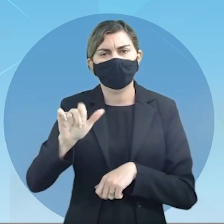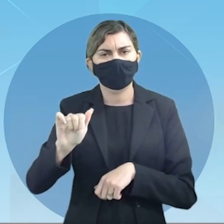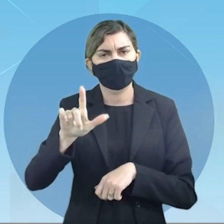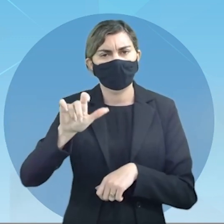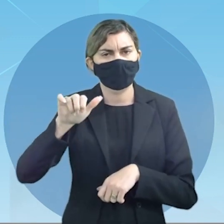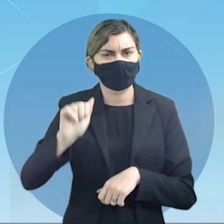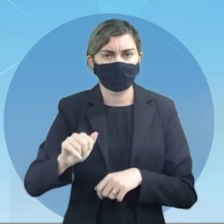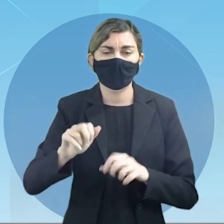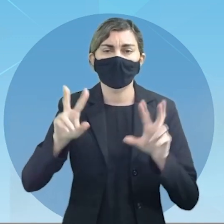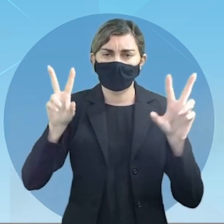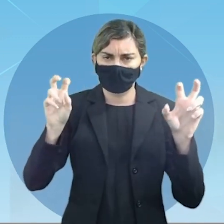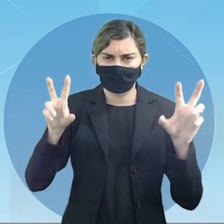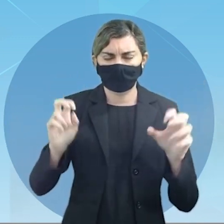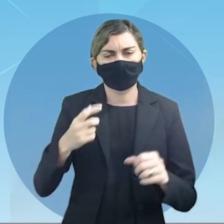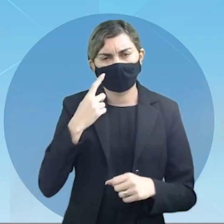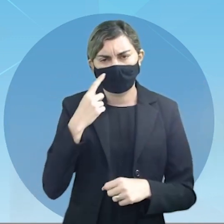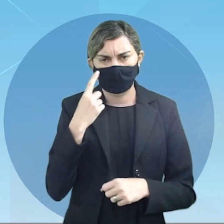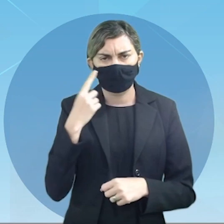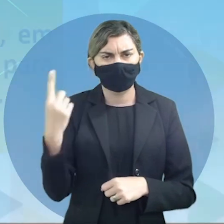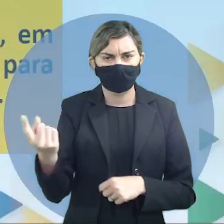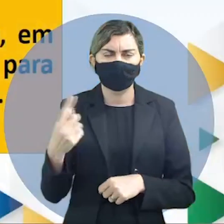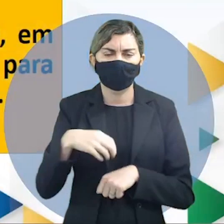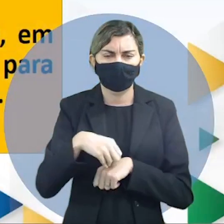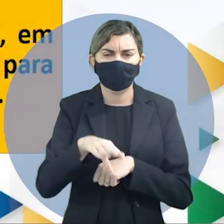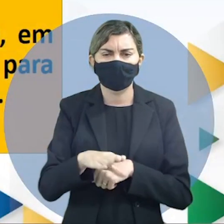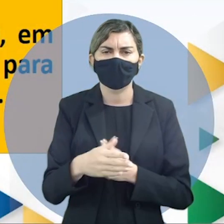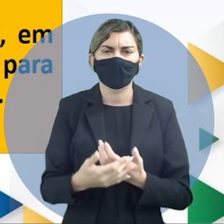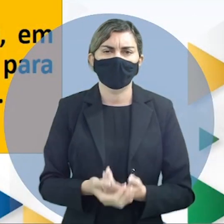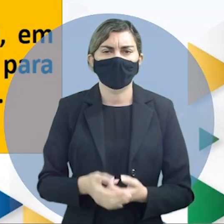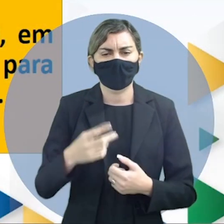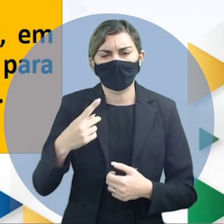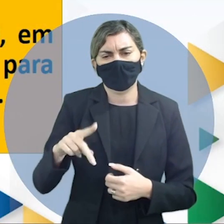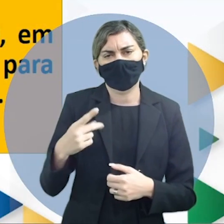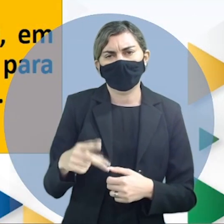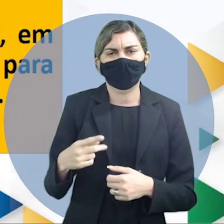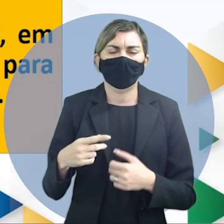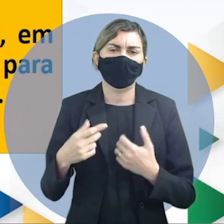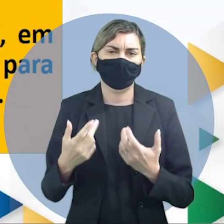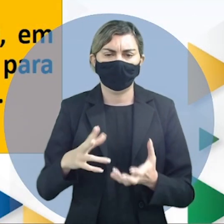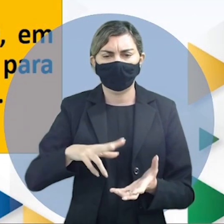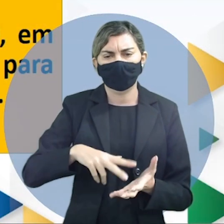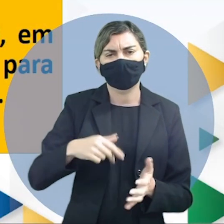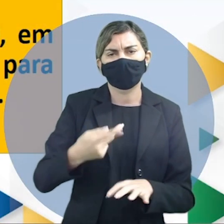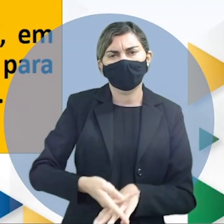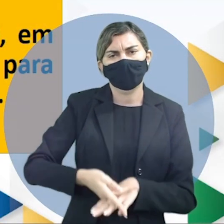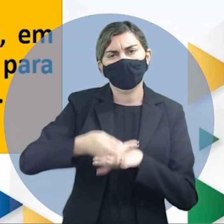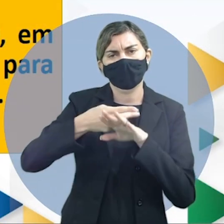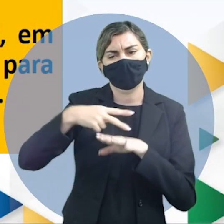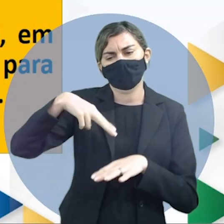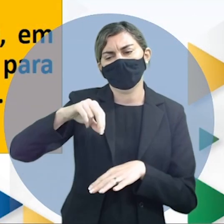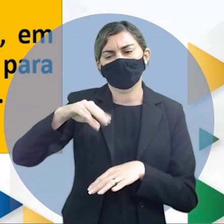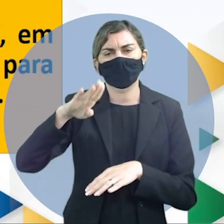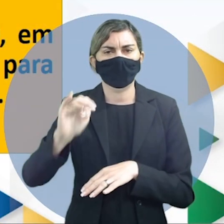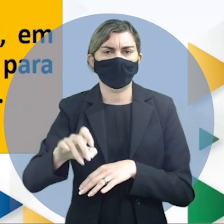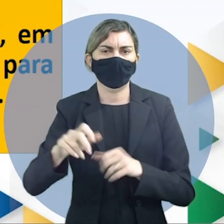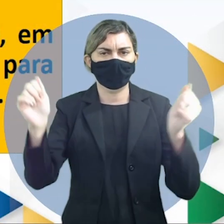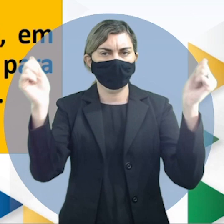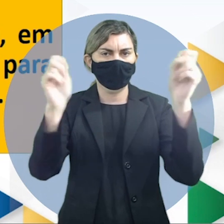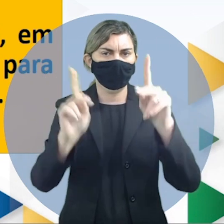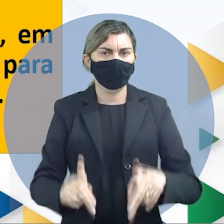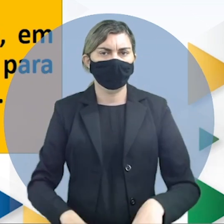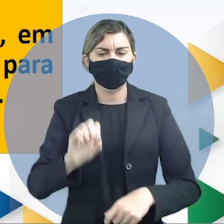é um título vamos ver acompanhem ainda comigo ele recebeu o prêmio Nobel da Paz em